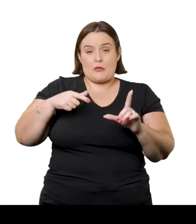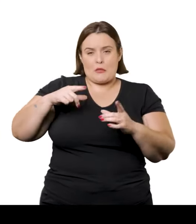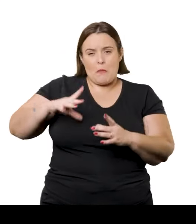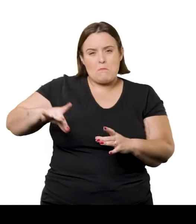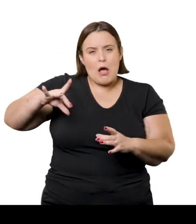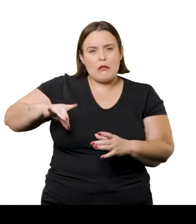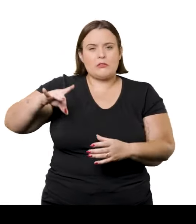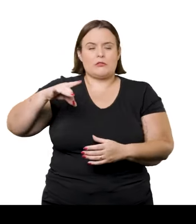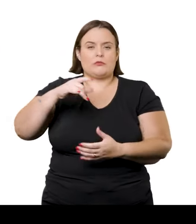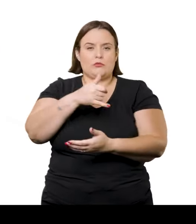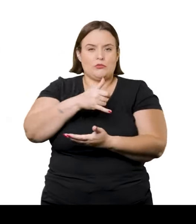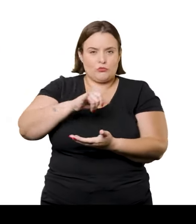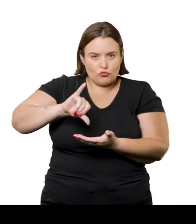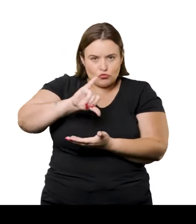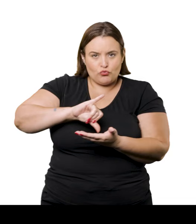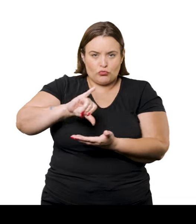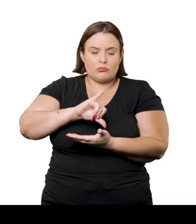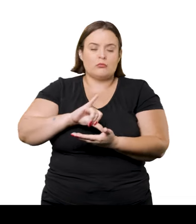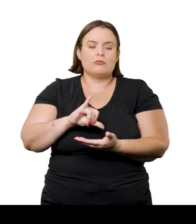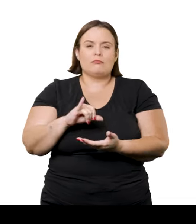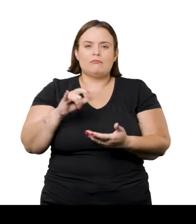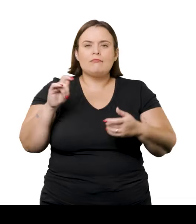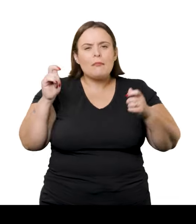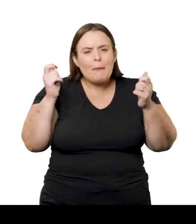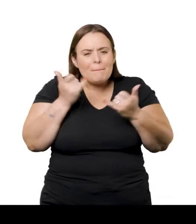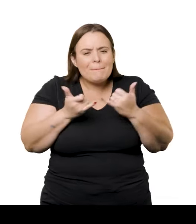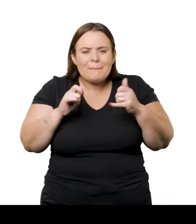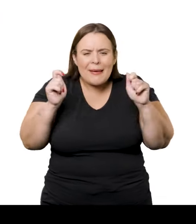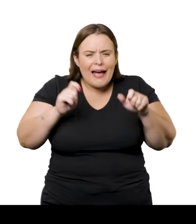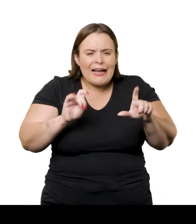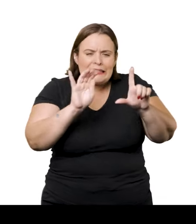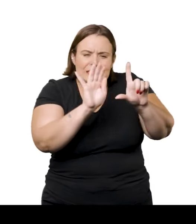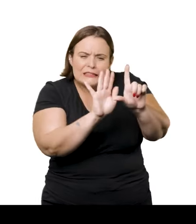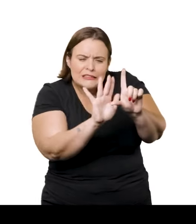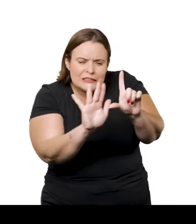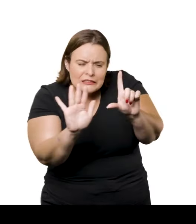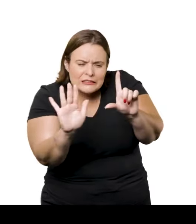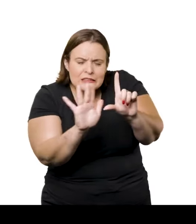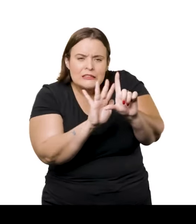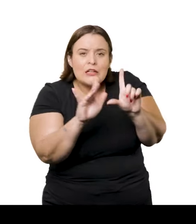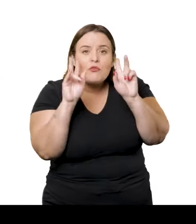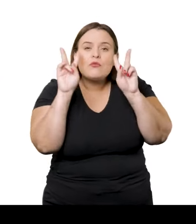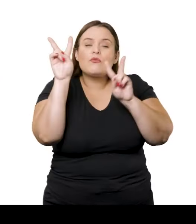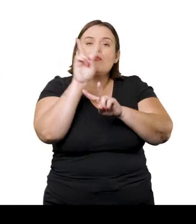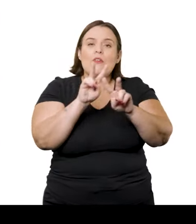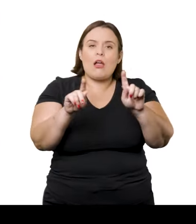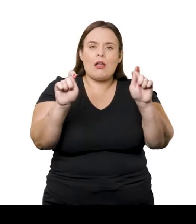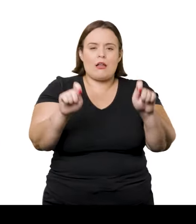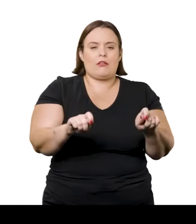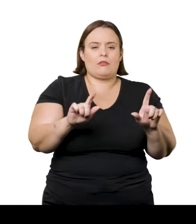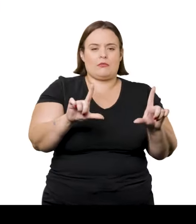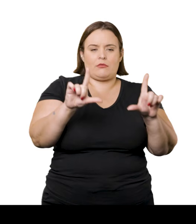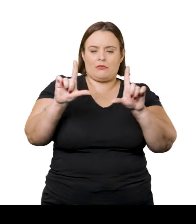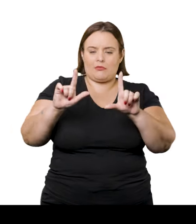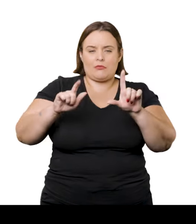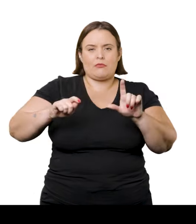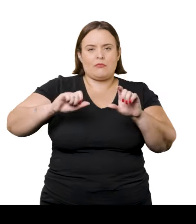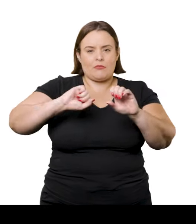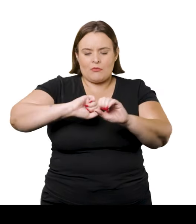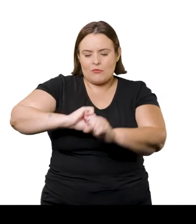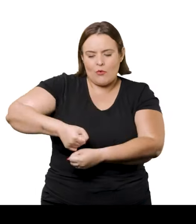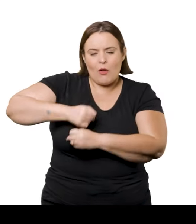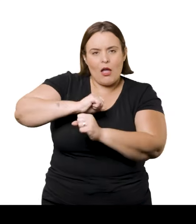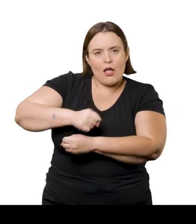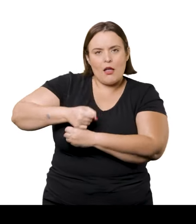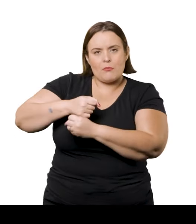com a textura da massa de tinta óleo. Elas têm um aspecto realmente tátil. Isso é especialmente visível na parte à